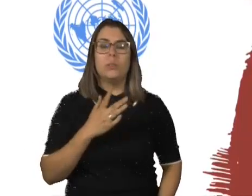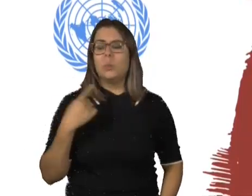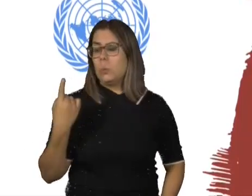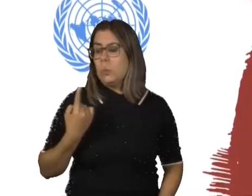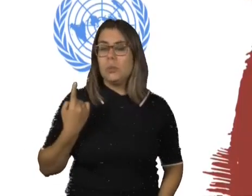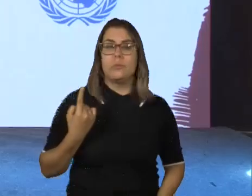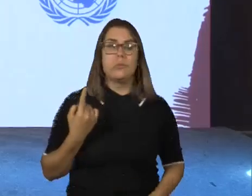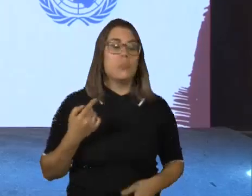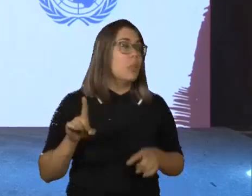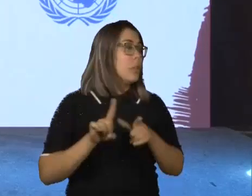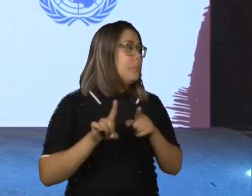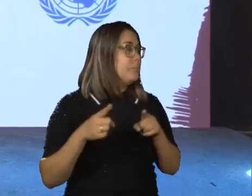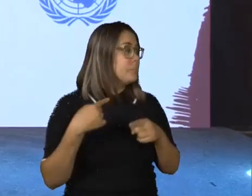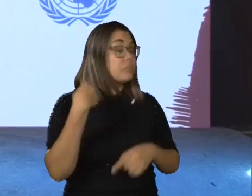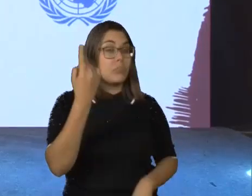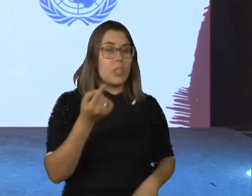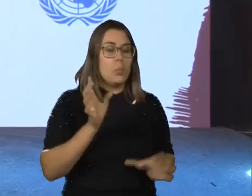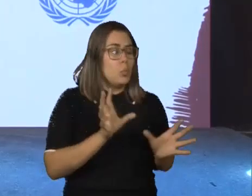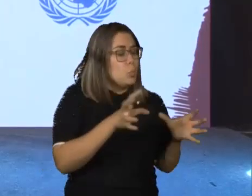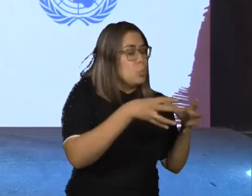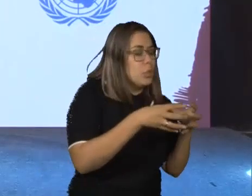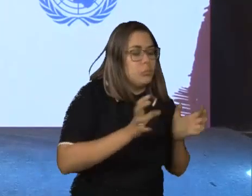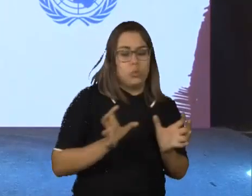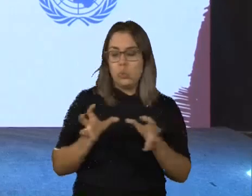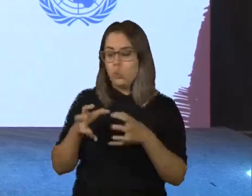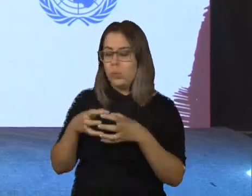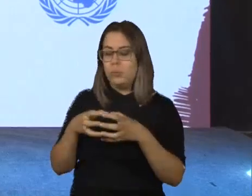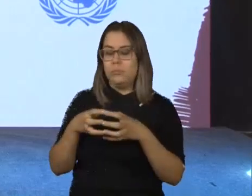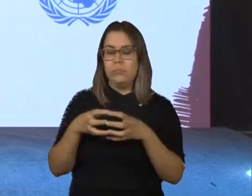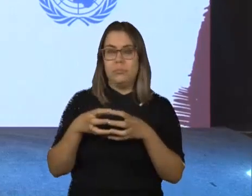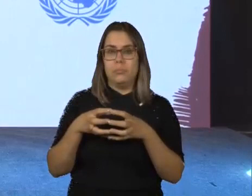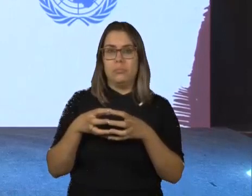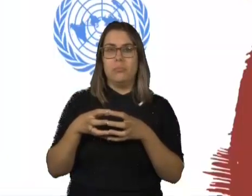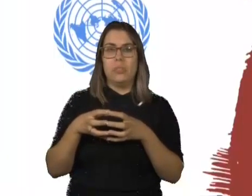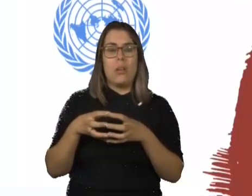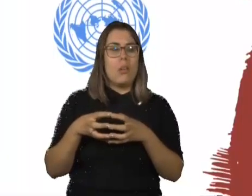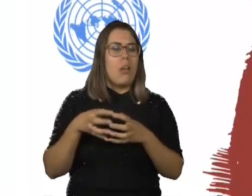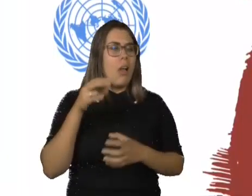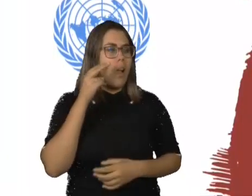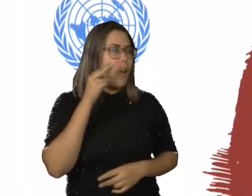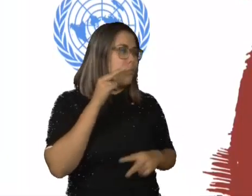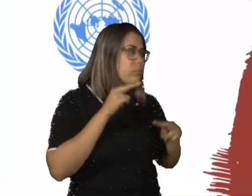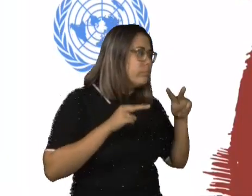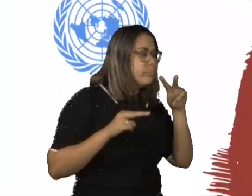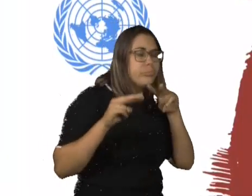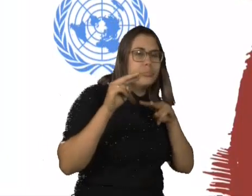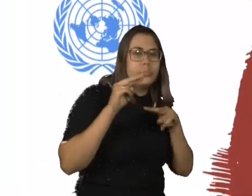A era da segregação também, que foi um pouquinho diferente, mas as pessoas com deficiência começaram a